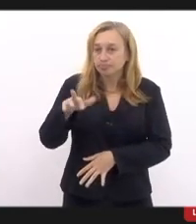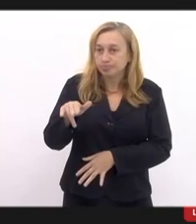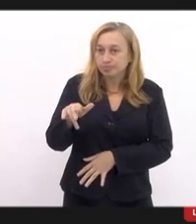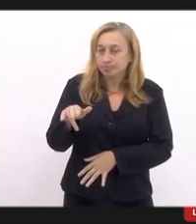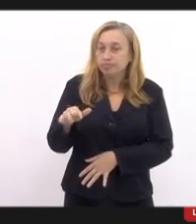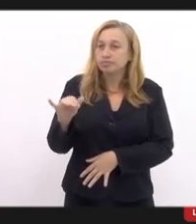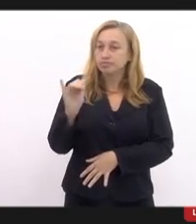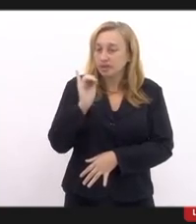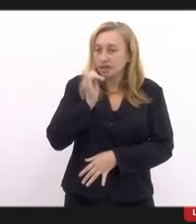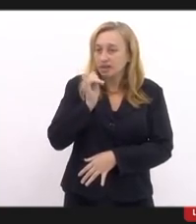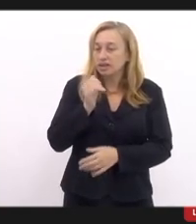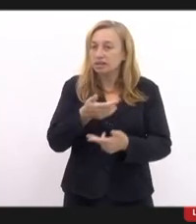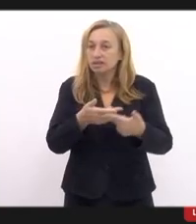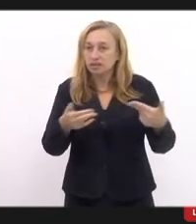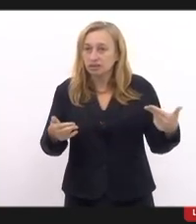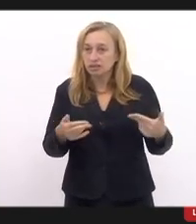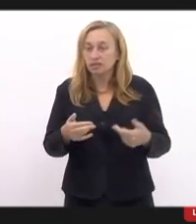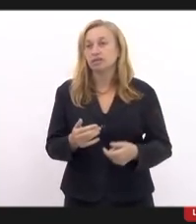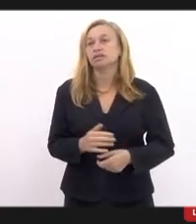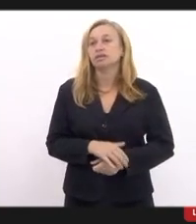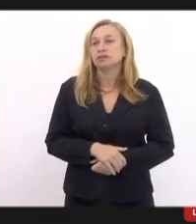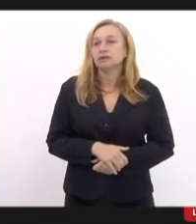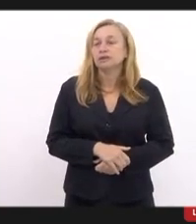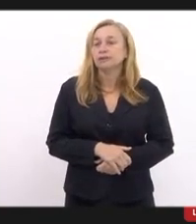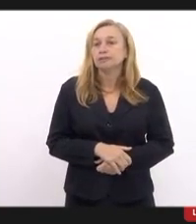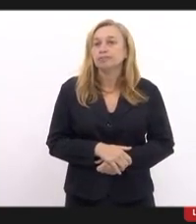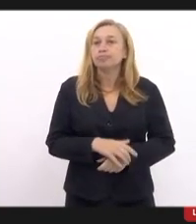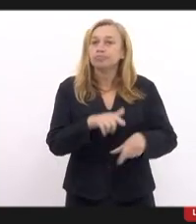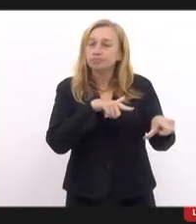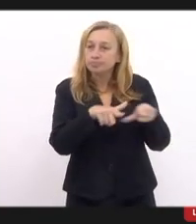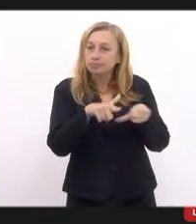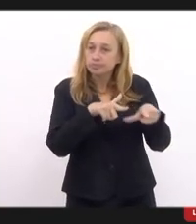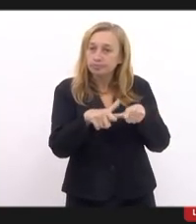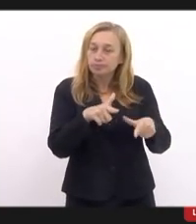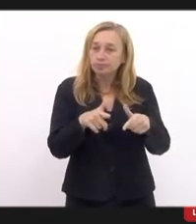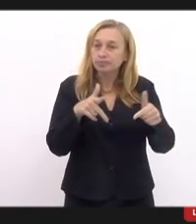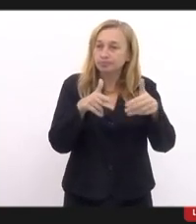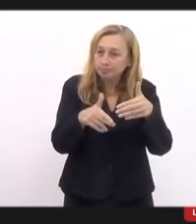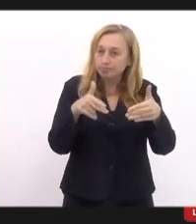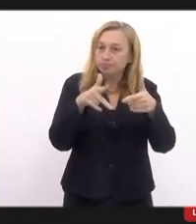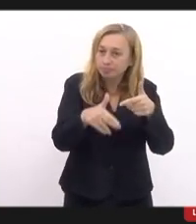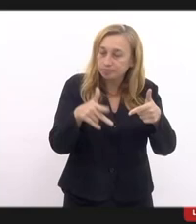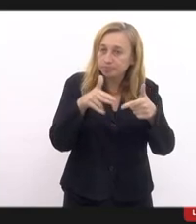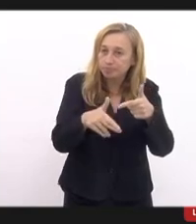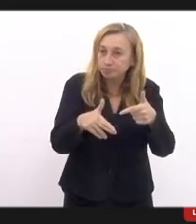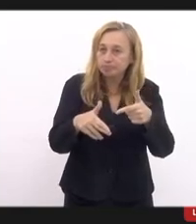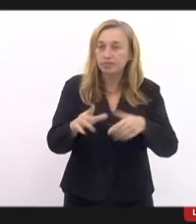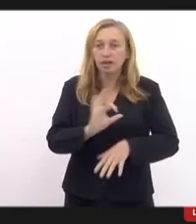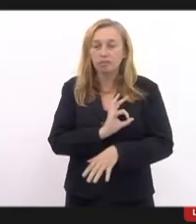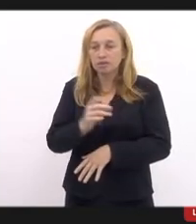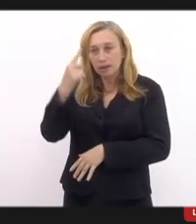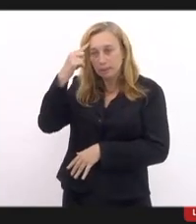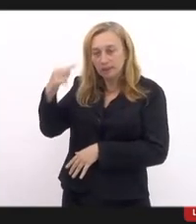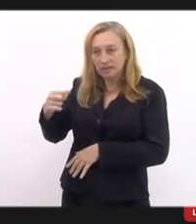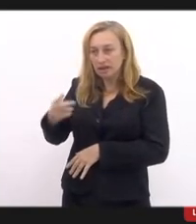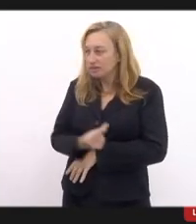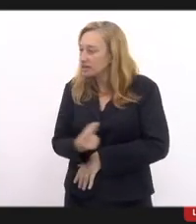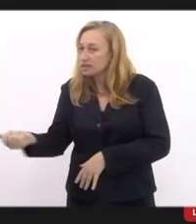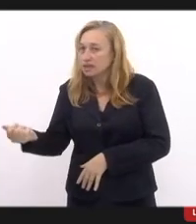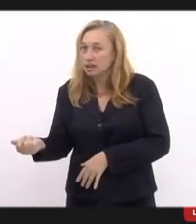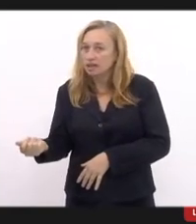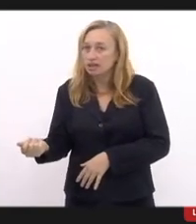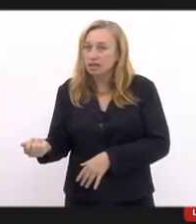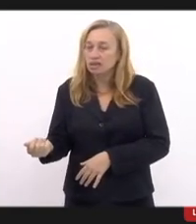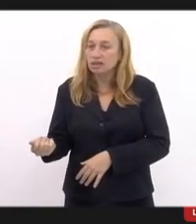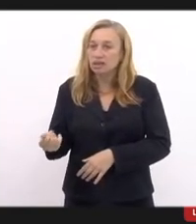me relatava várias vezes, que ele estava ali trabalhando e era impedido, os guardas mandavam ele sair, aí ele se alterava,